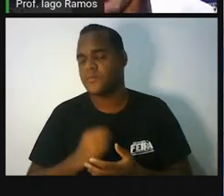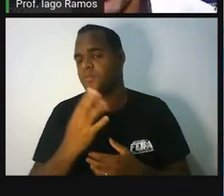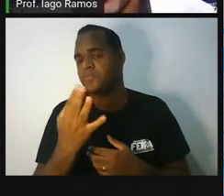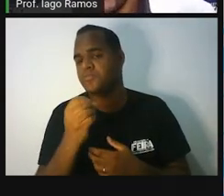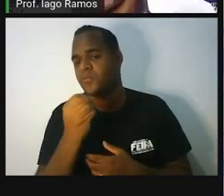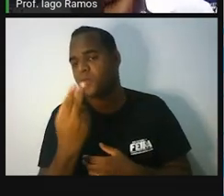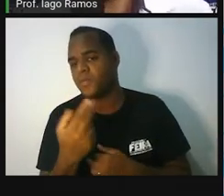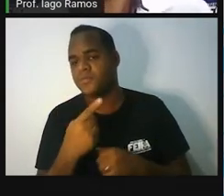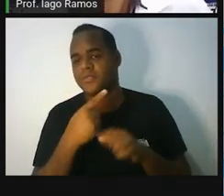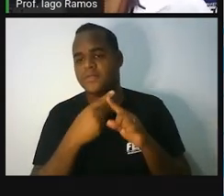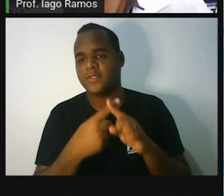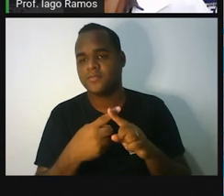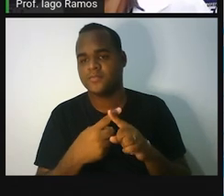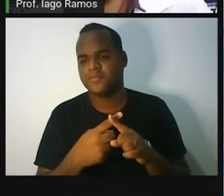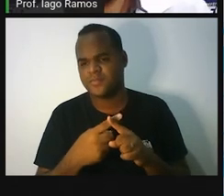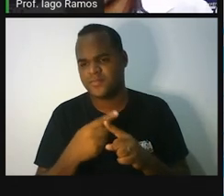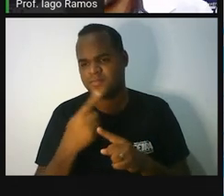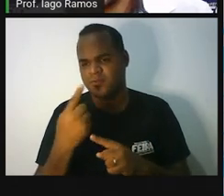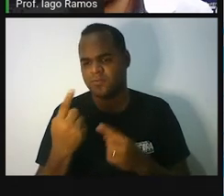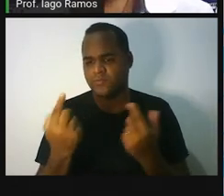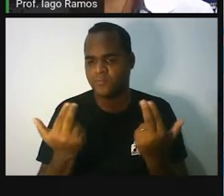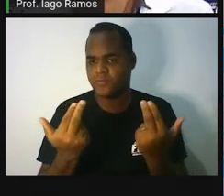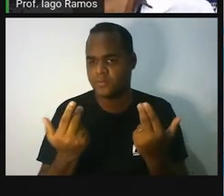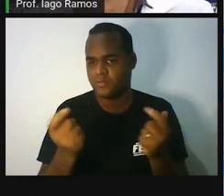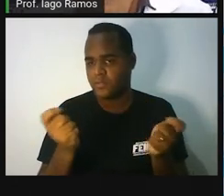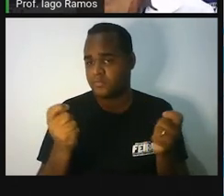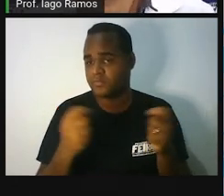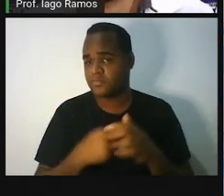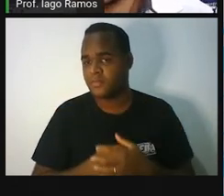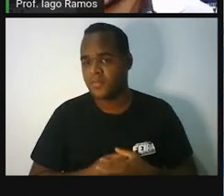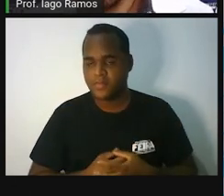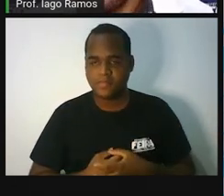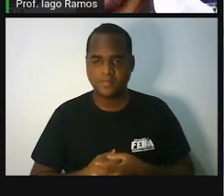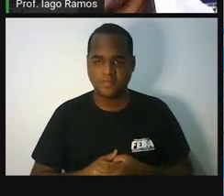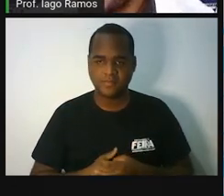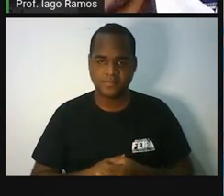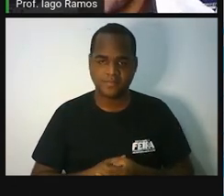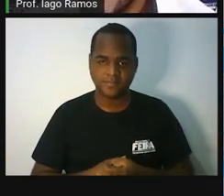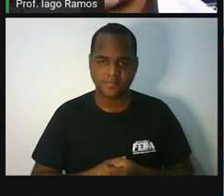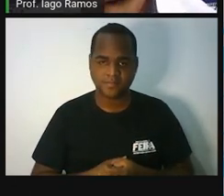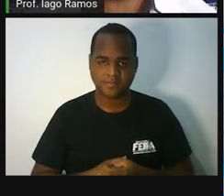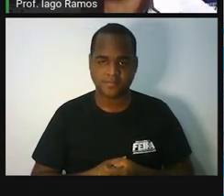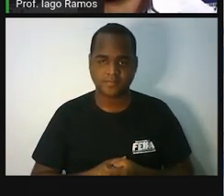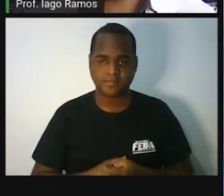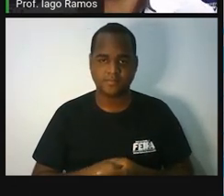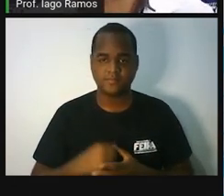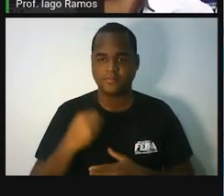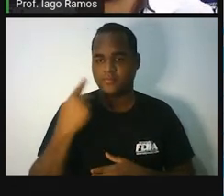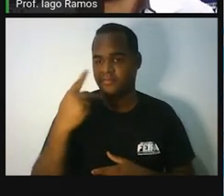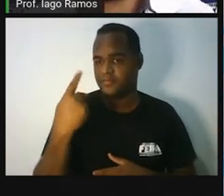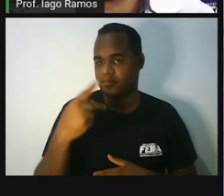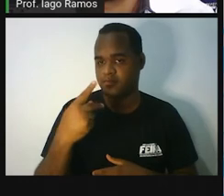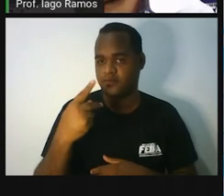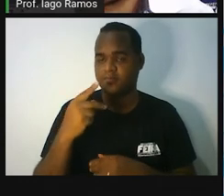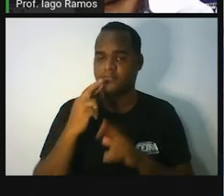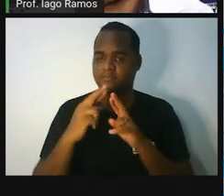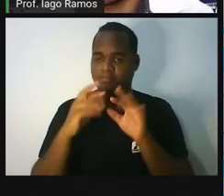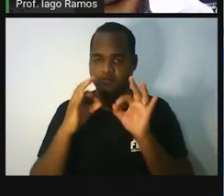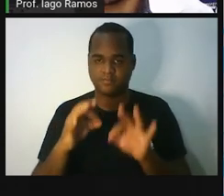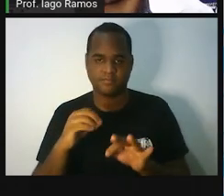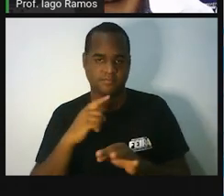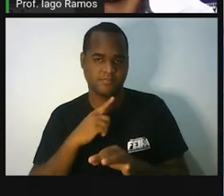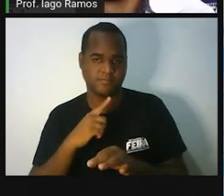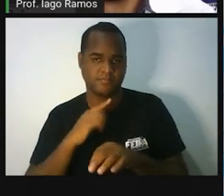igualdade? Ou você vai ter que multiplicar um dos dois lados da igualdade? Vai ficar para você